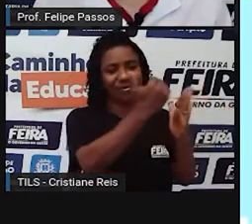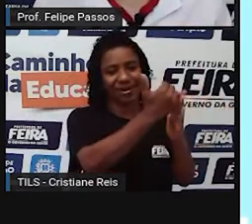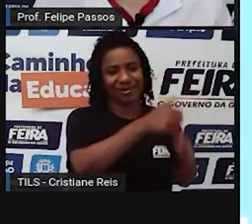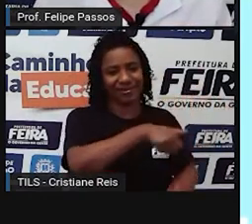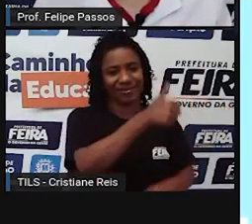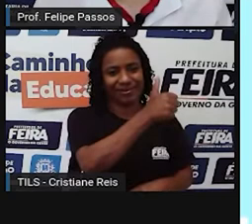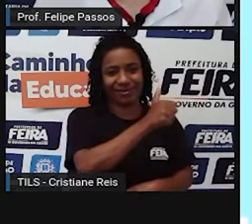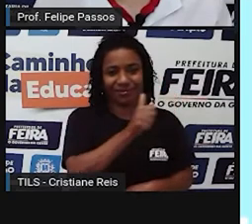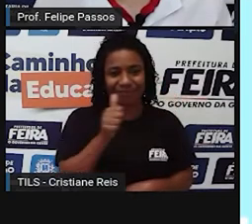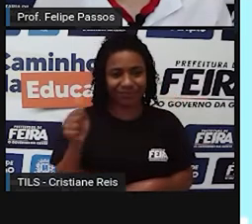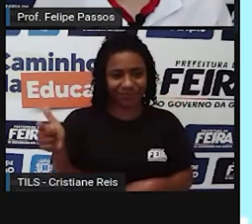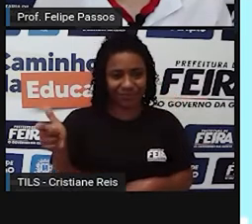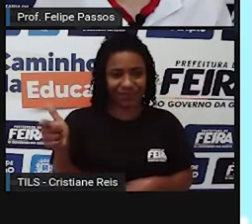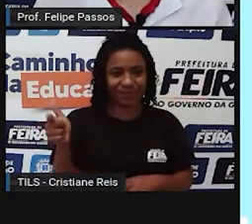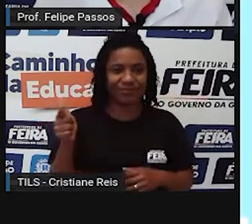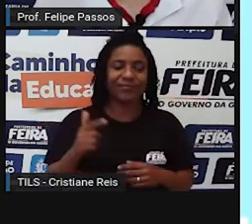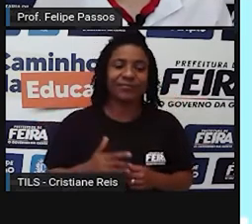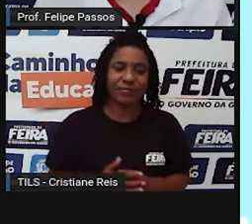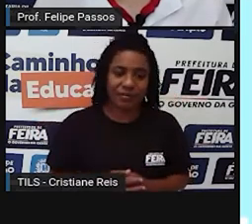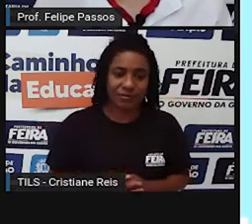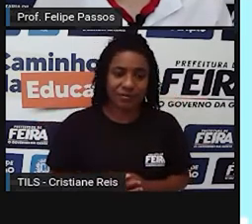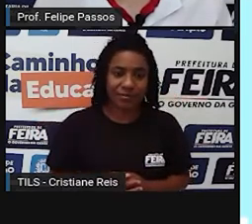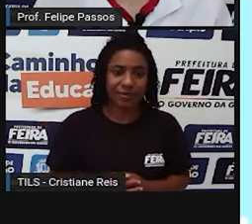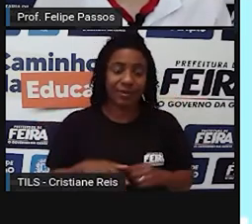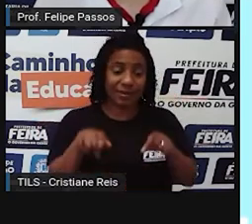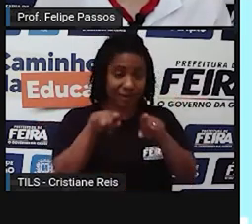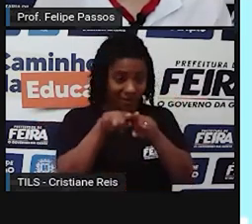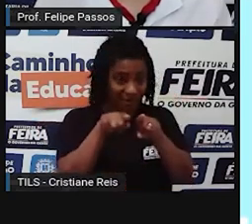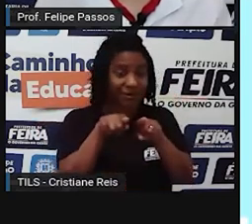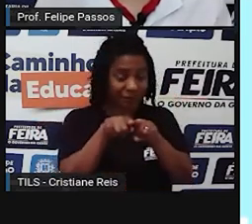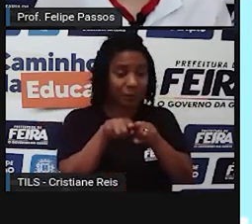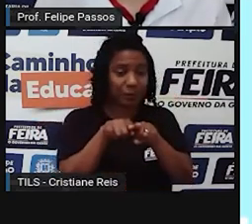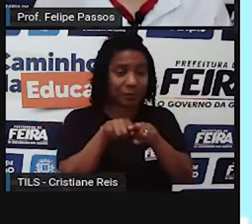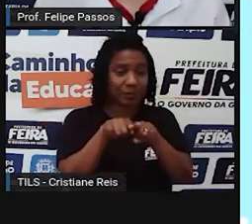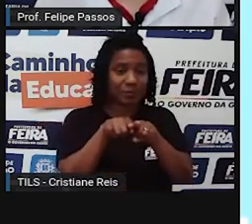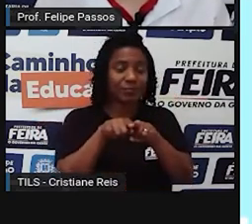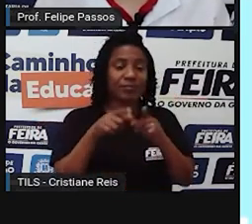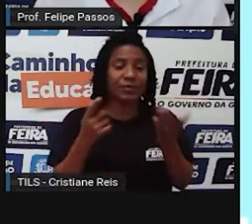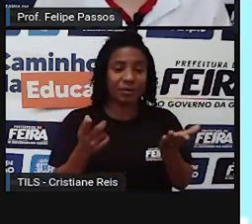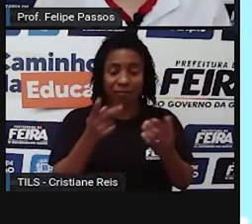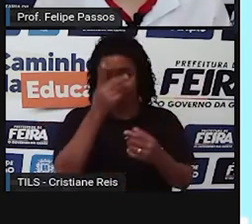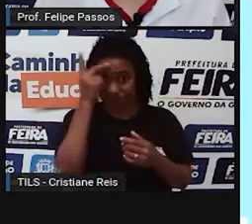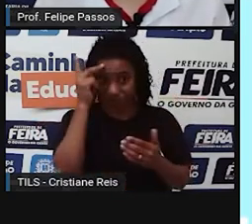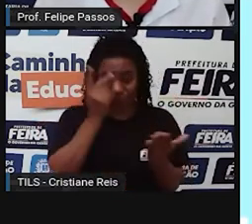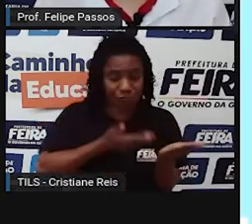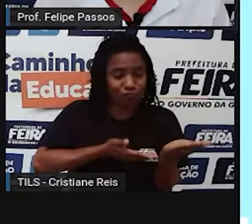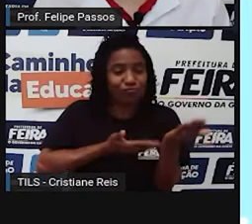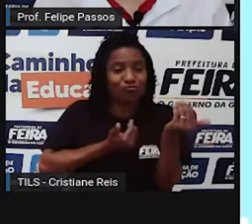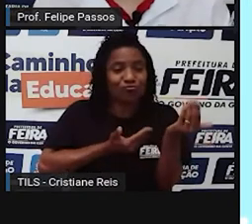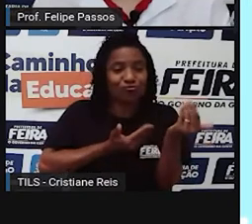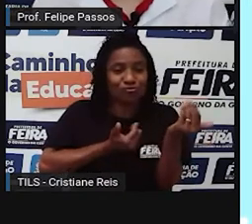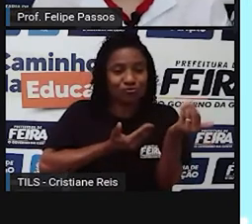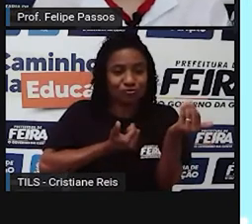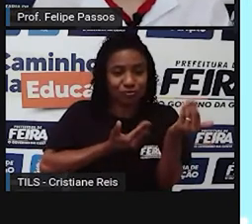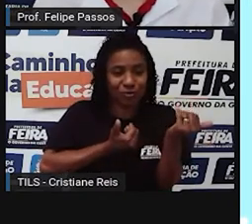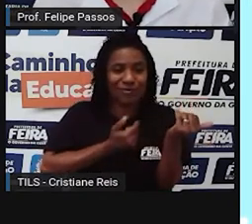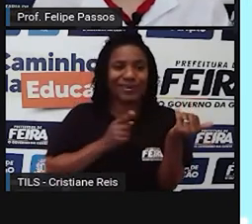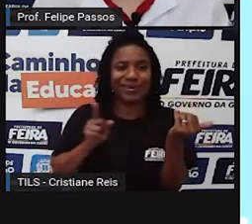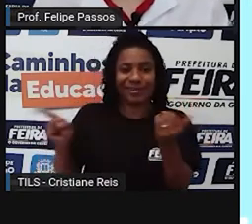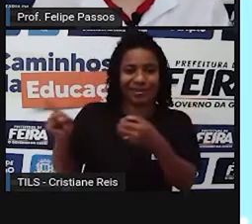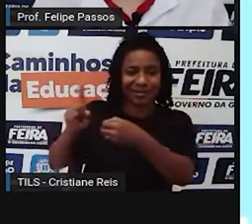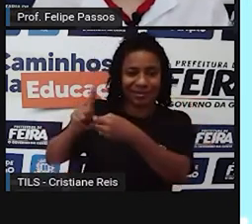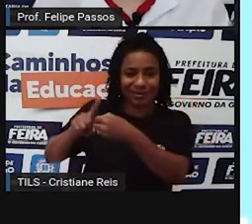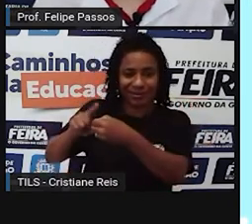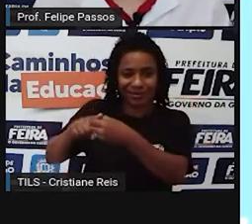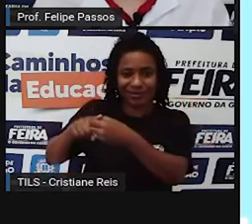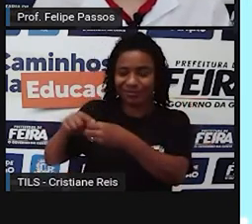Também tem a questão de que os jovens que estão na zona rural, às vezes, eles não querem levar